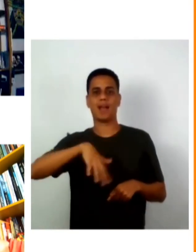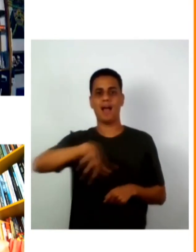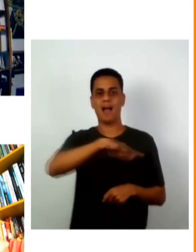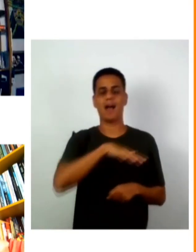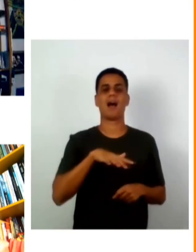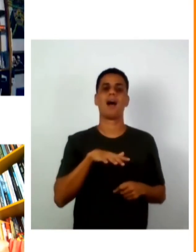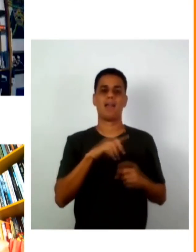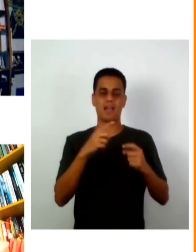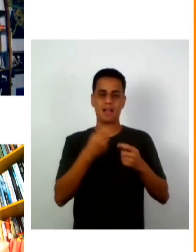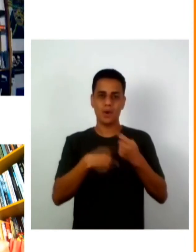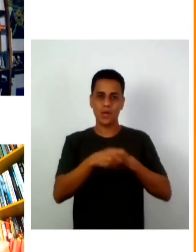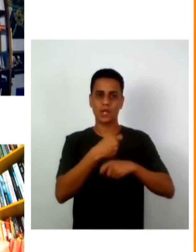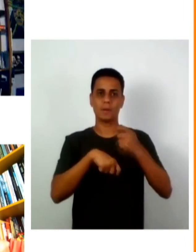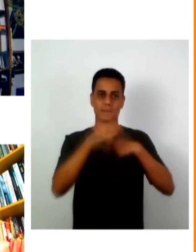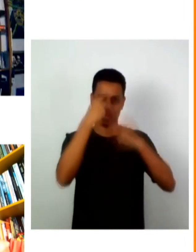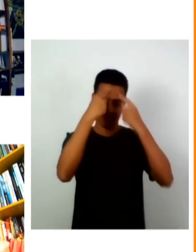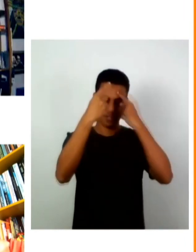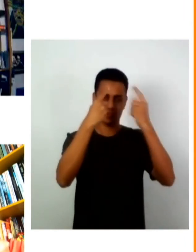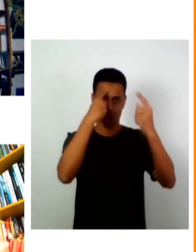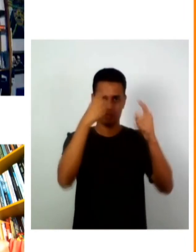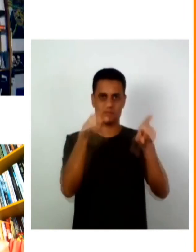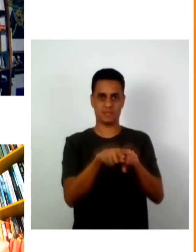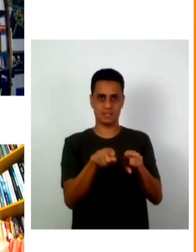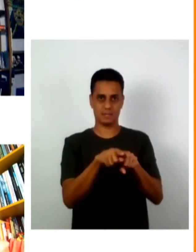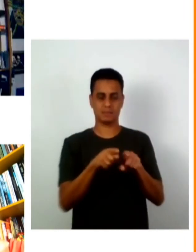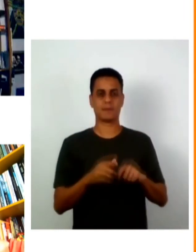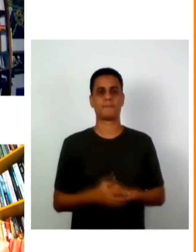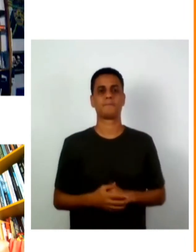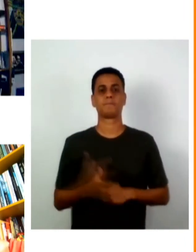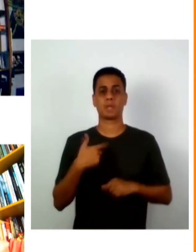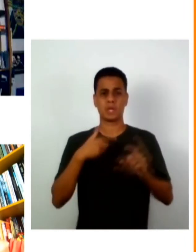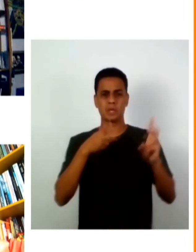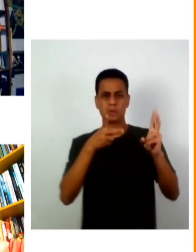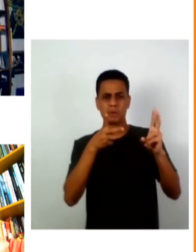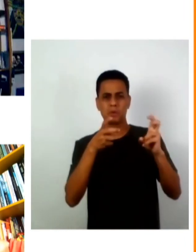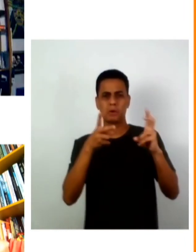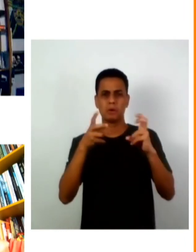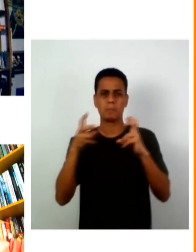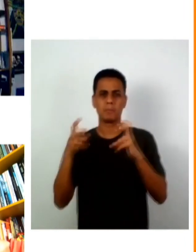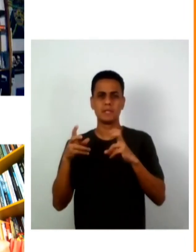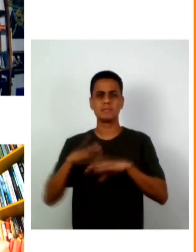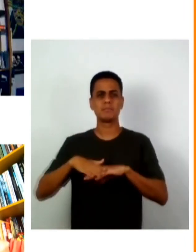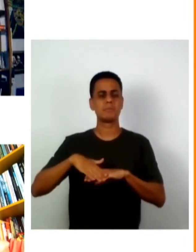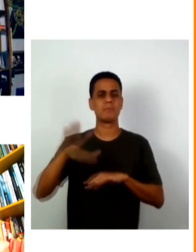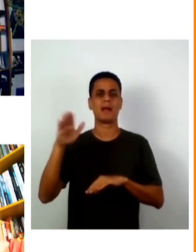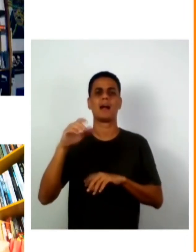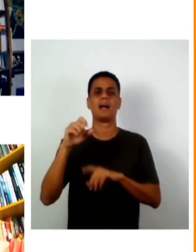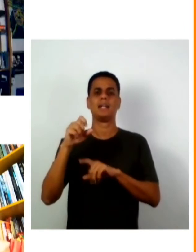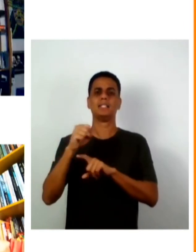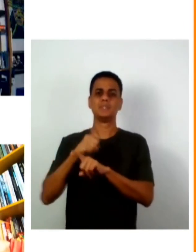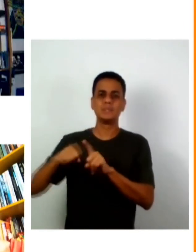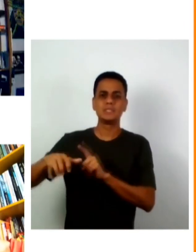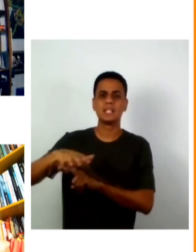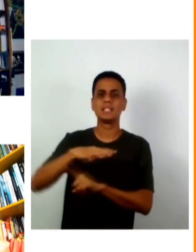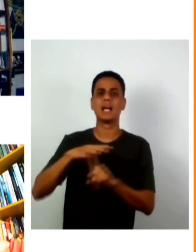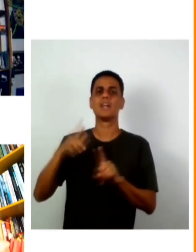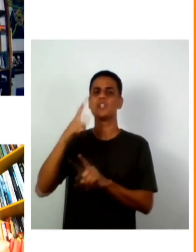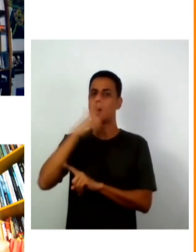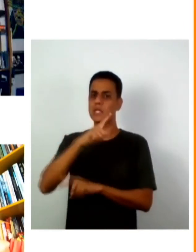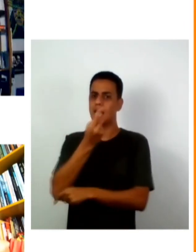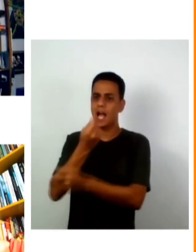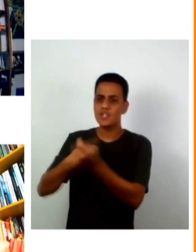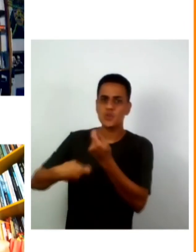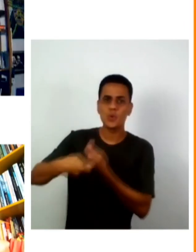criativa cada vez mais eu vejo que a sociedade civil ela consegue se articular de uma maneira muito